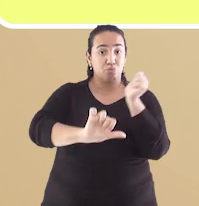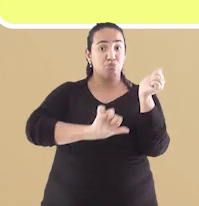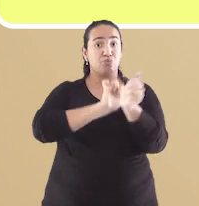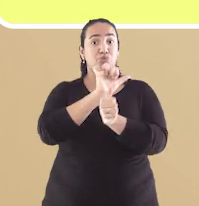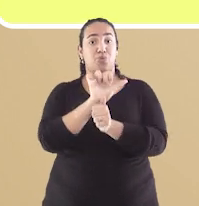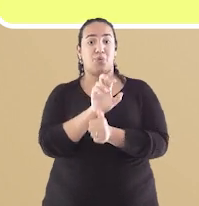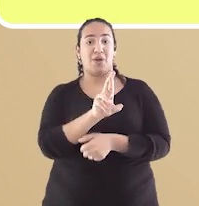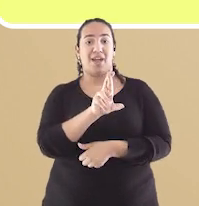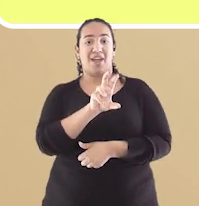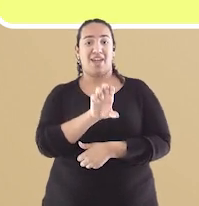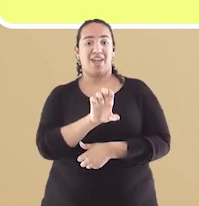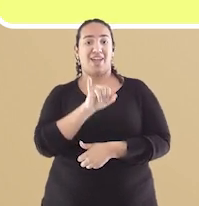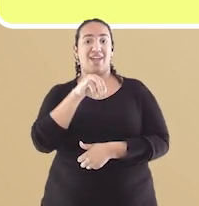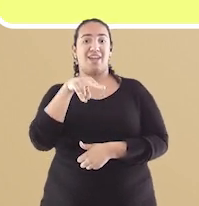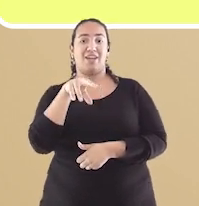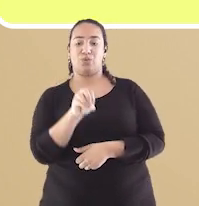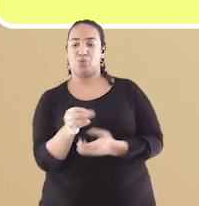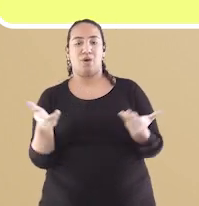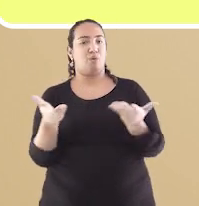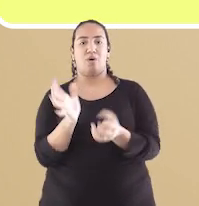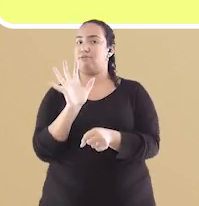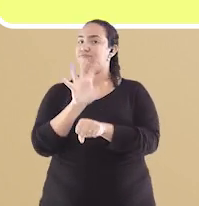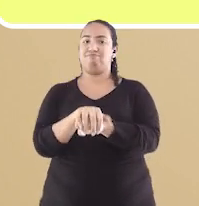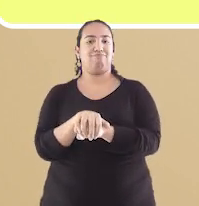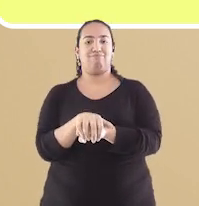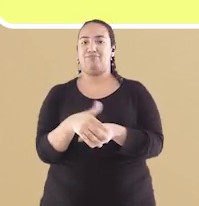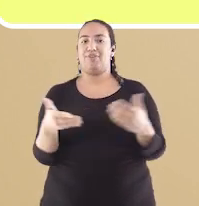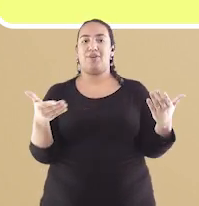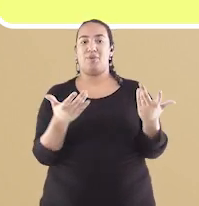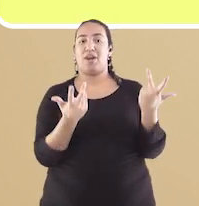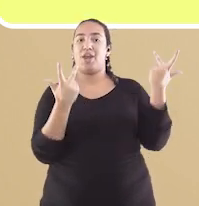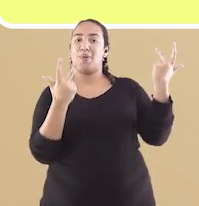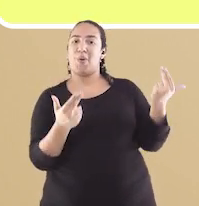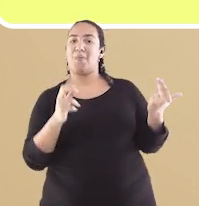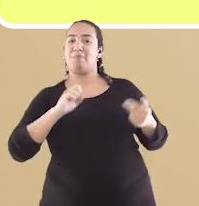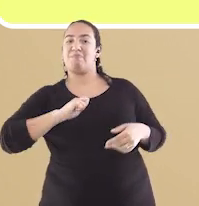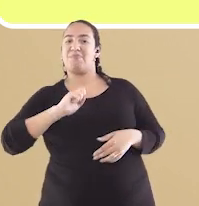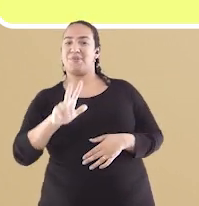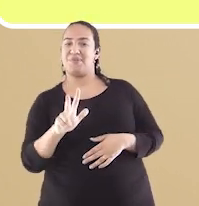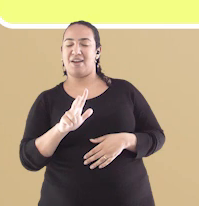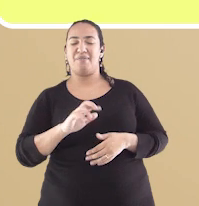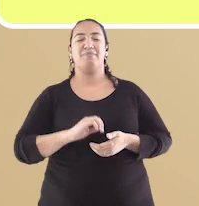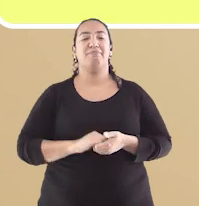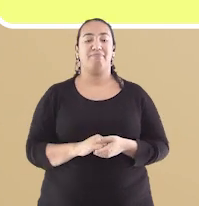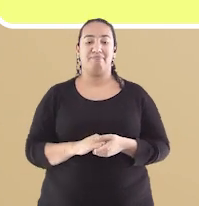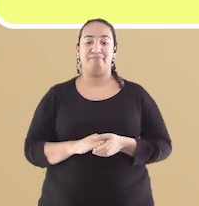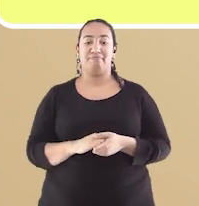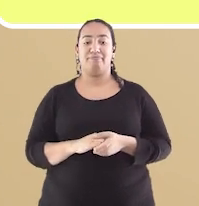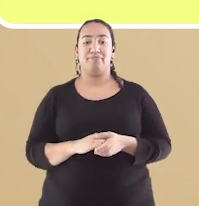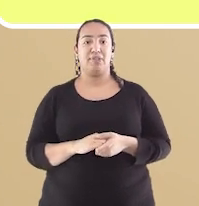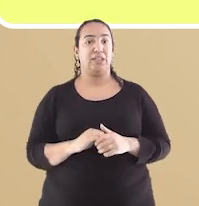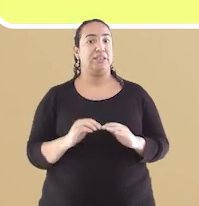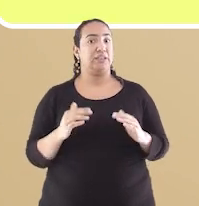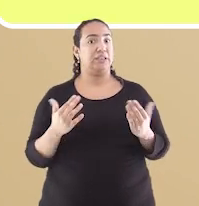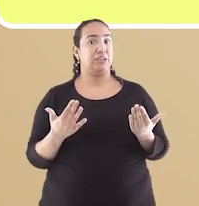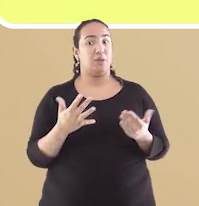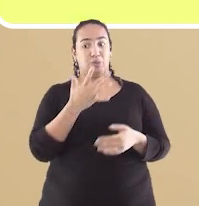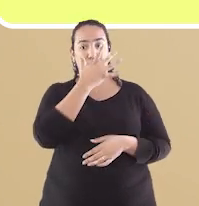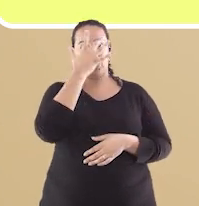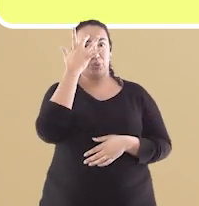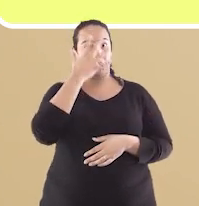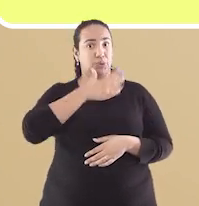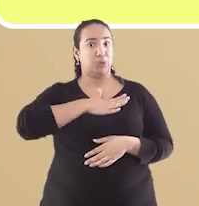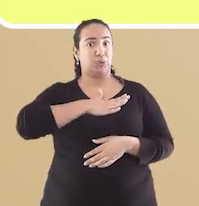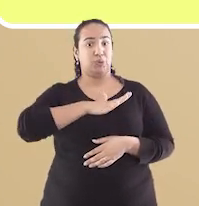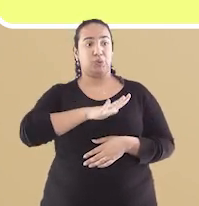Unido, ele sai da condição de colônia e passa a ter o mesmo status que Portugal. Quem não gostou nada disso